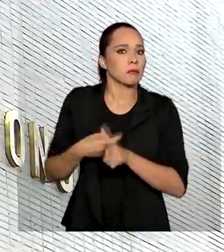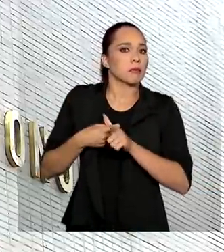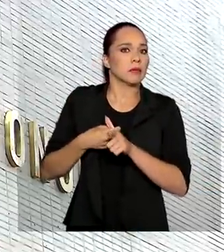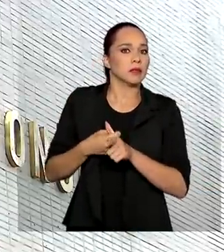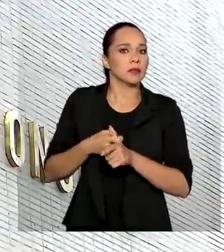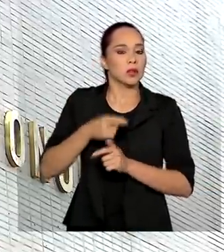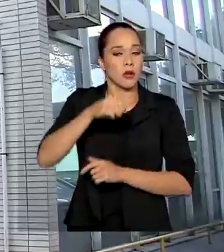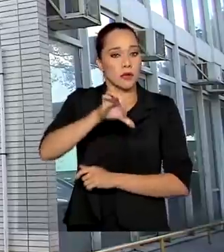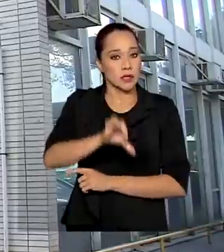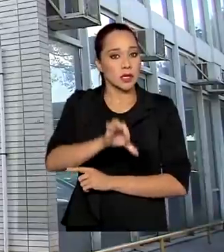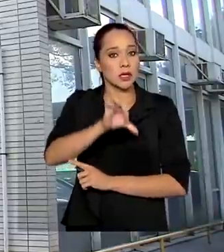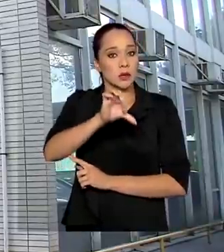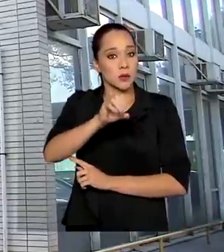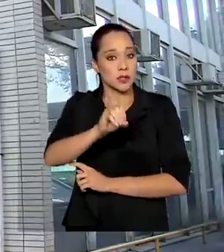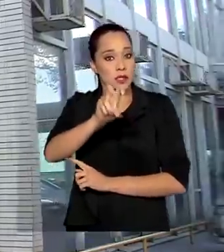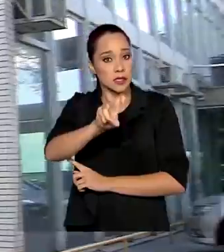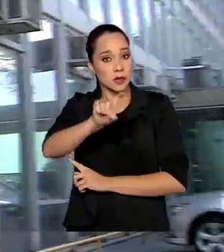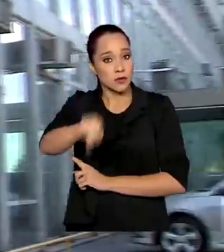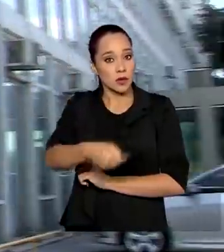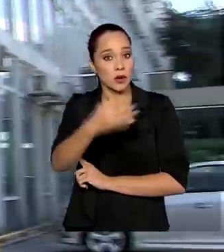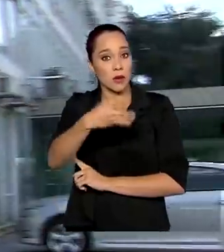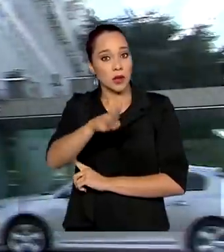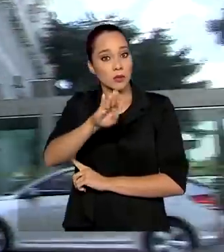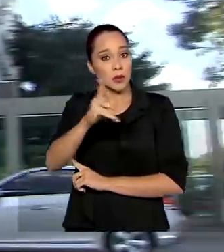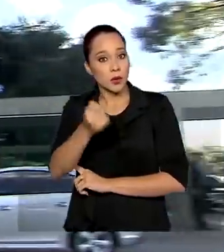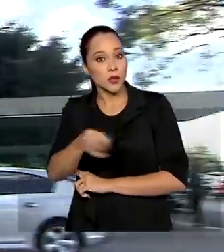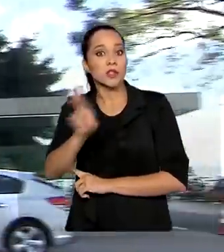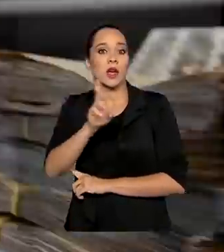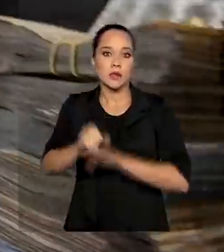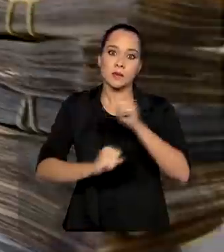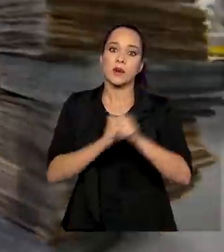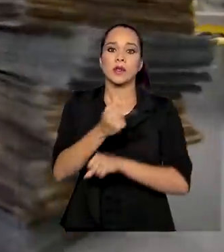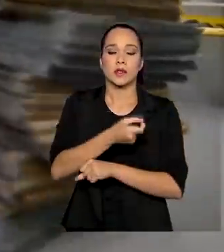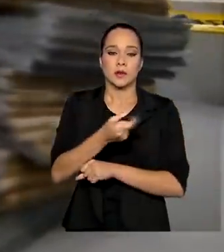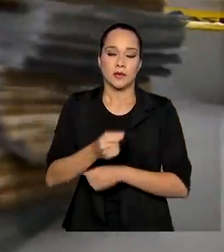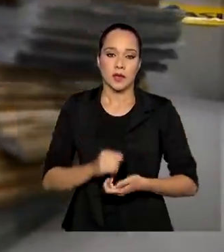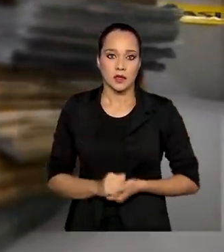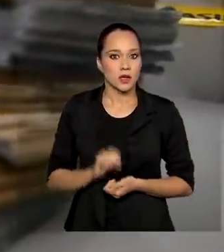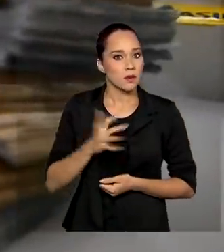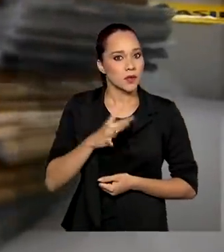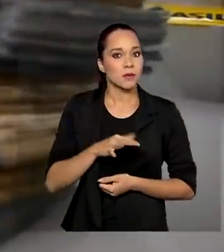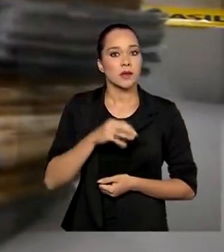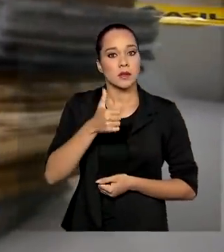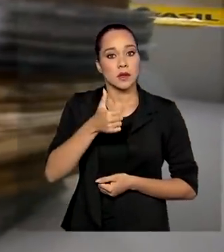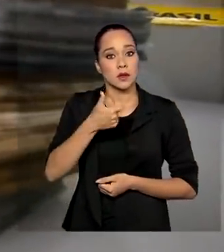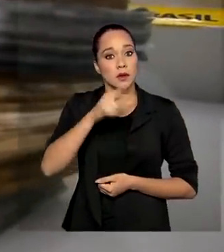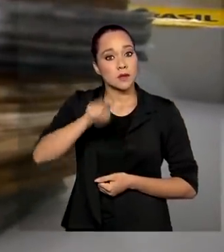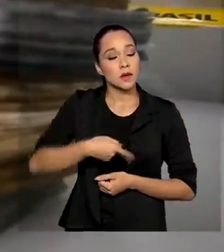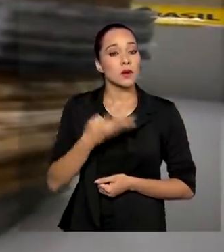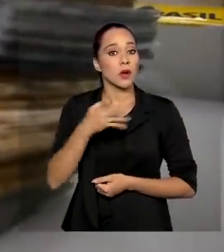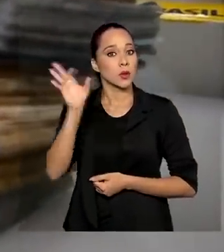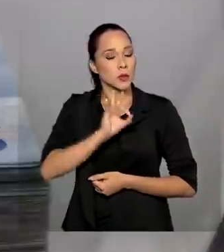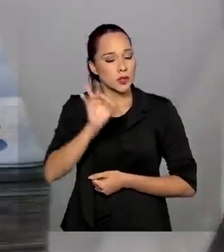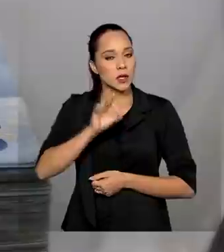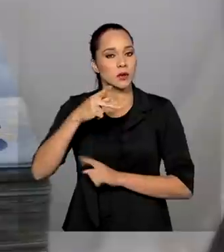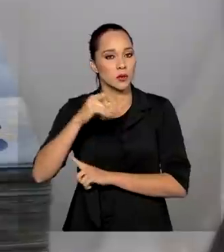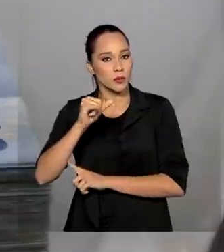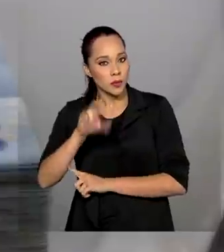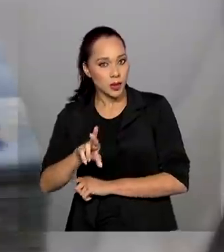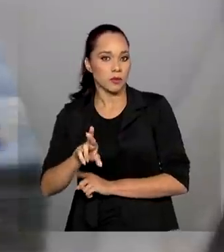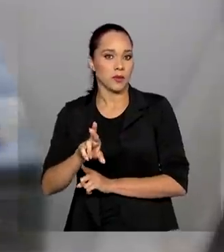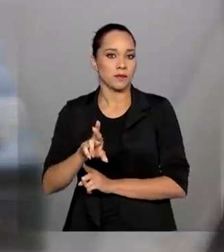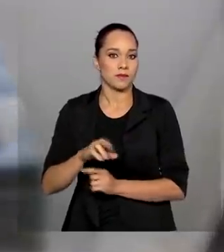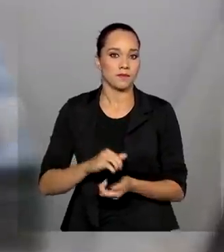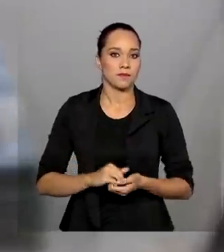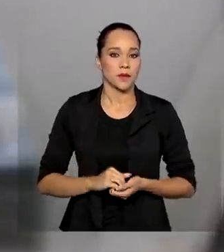de 905,4 bilhões de reais em 2020, o equivalente a 12,4% do PIB, o produto